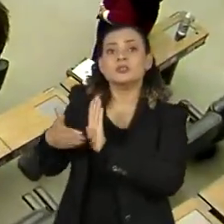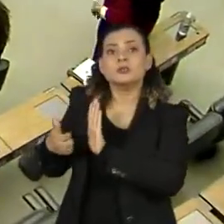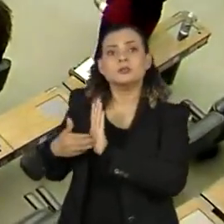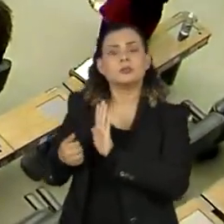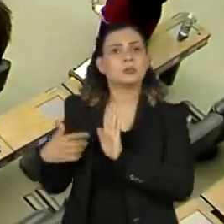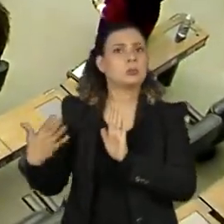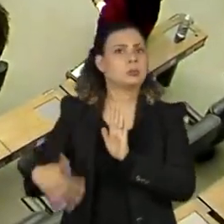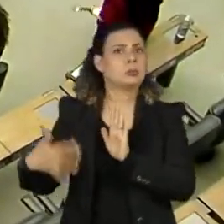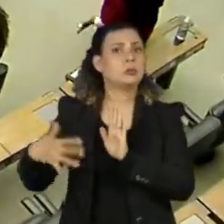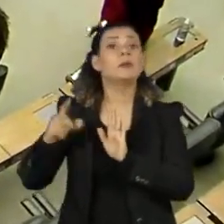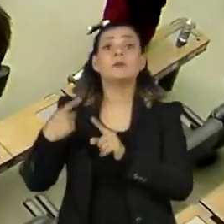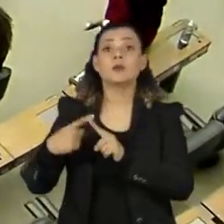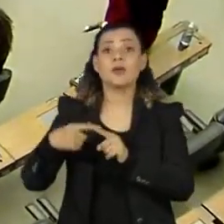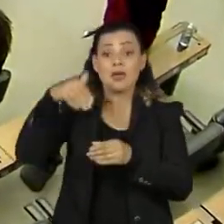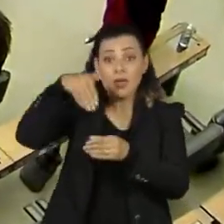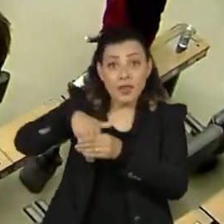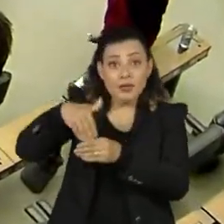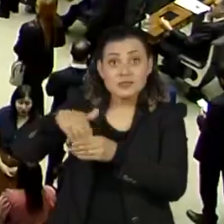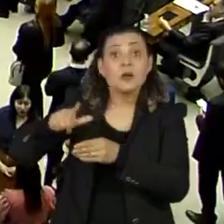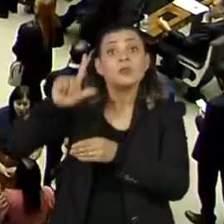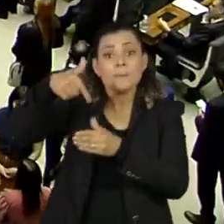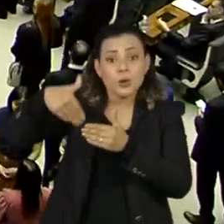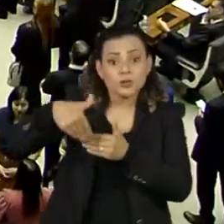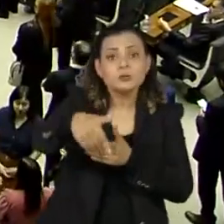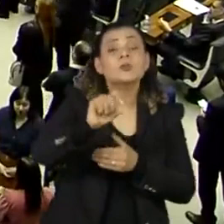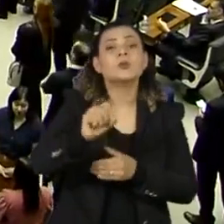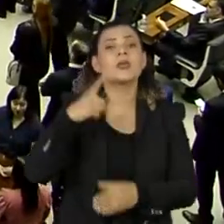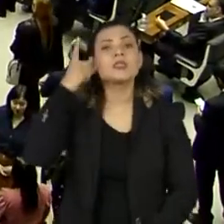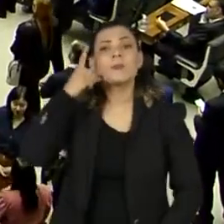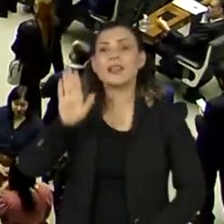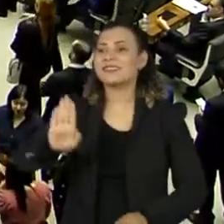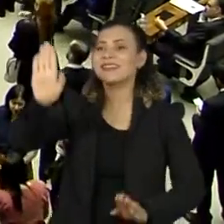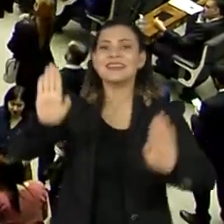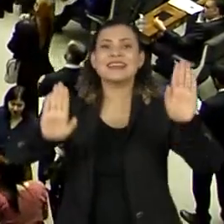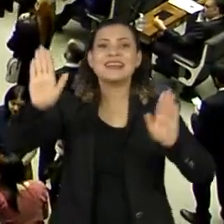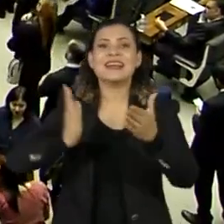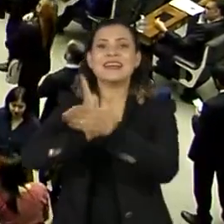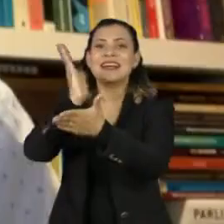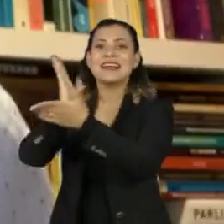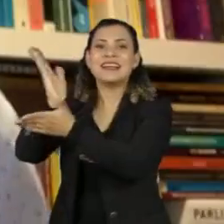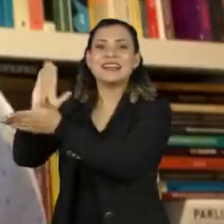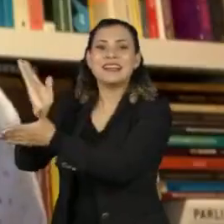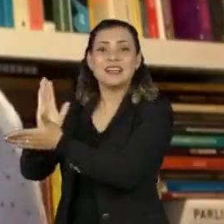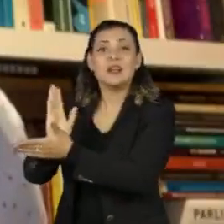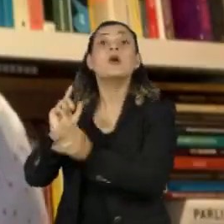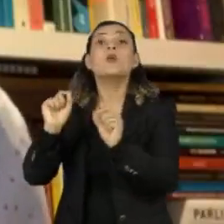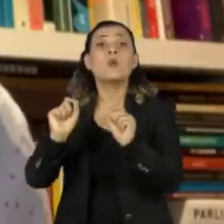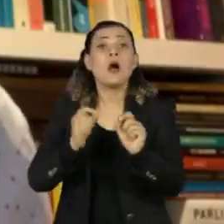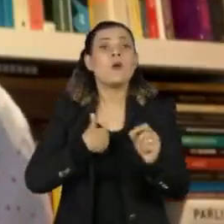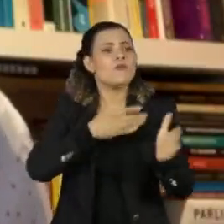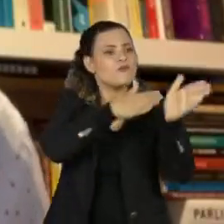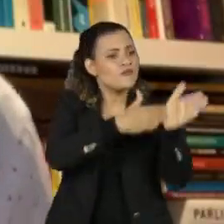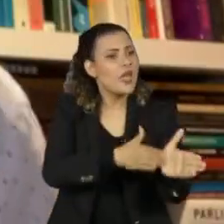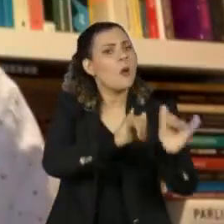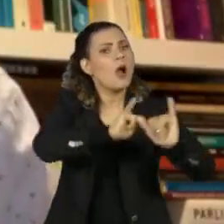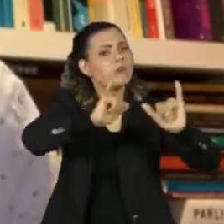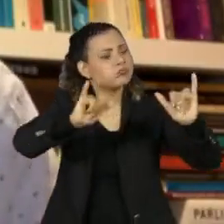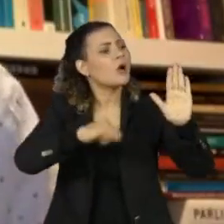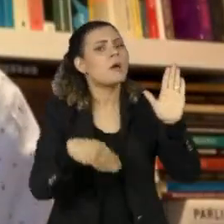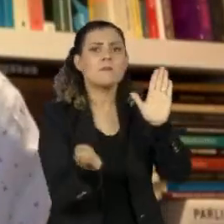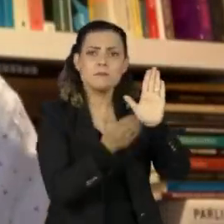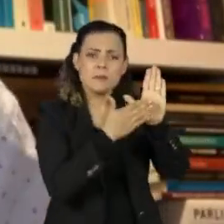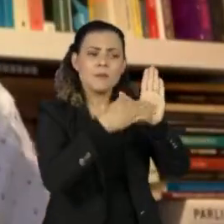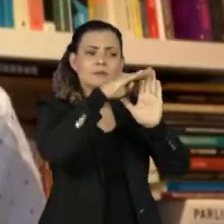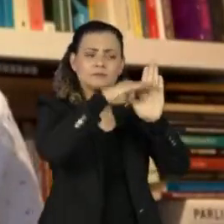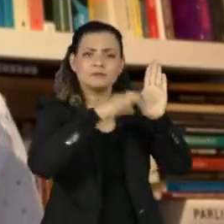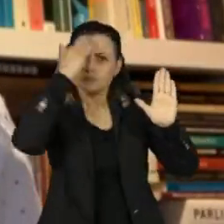ser feito depois da eleição, sabendo que deputados foram eleitos, quais não foram eleitos, quais foram mais fiéis na campanha, quais